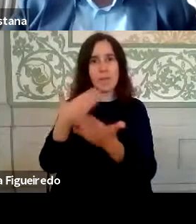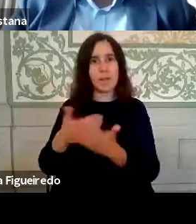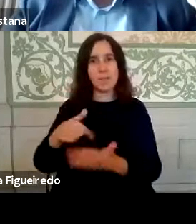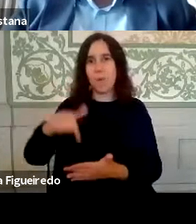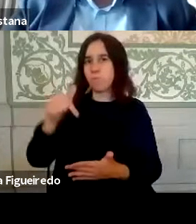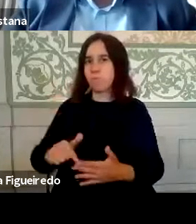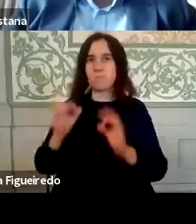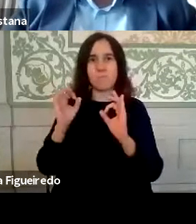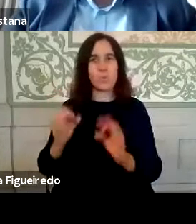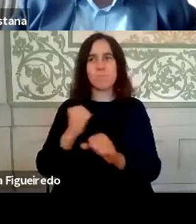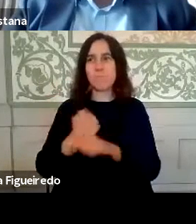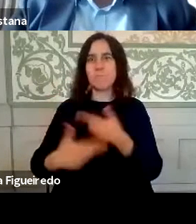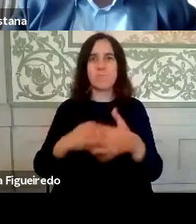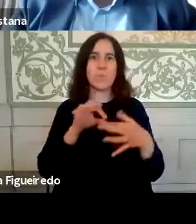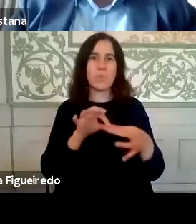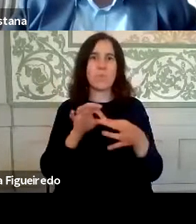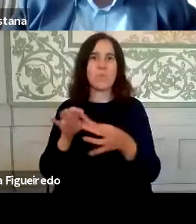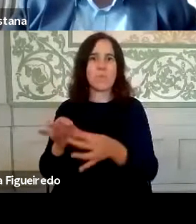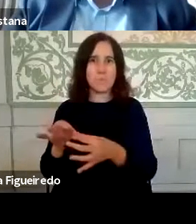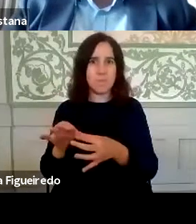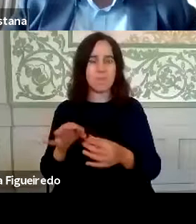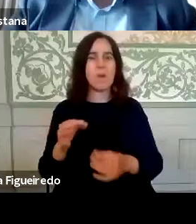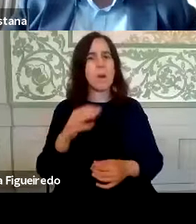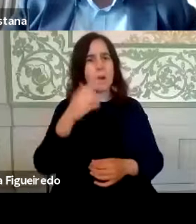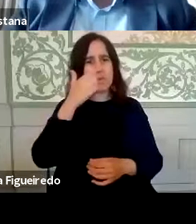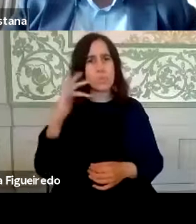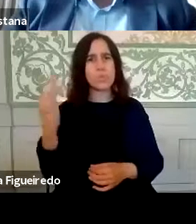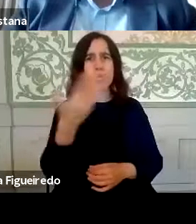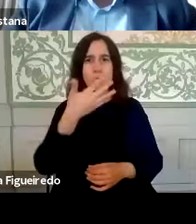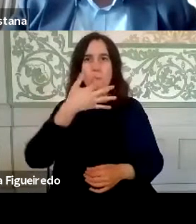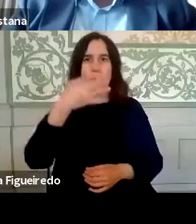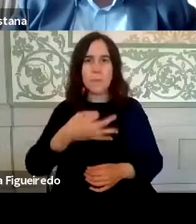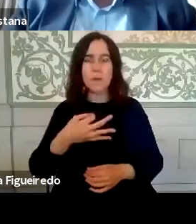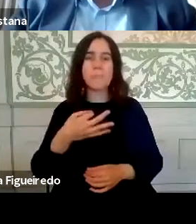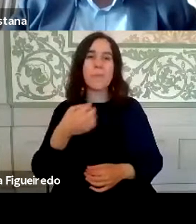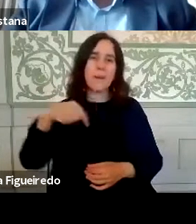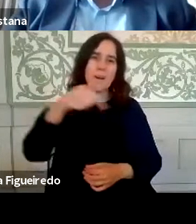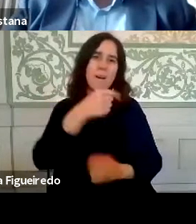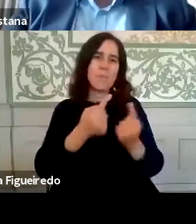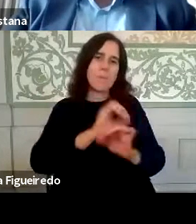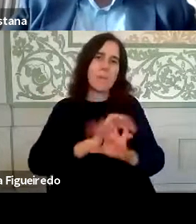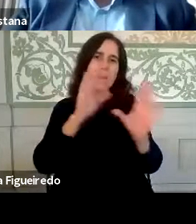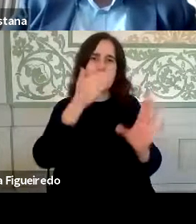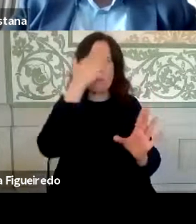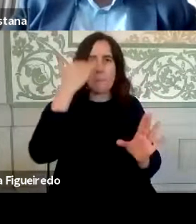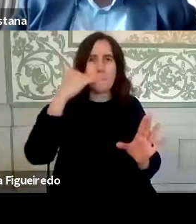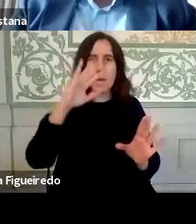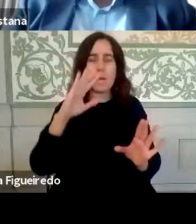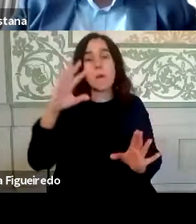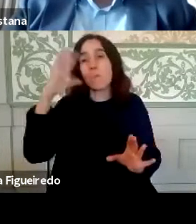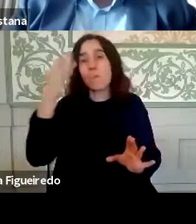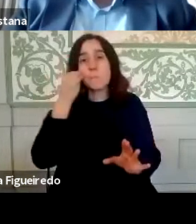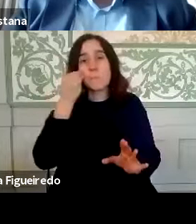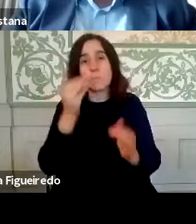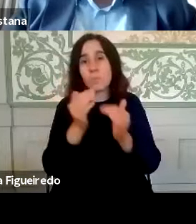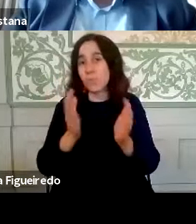ao trabalho colaborativo, e portanto, as pessoas têm todas, algumas, claro, com mais dificuldade, mas isso acontece com todos,